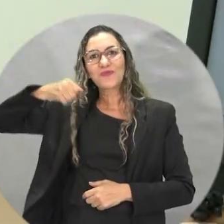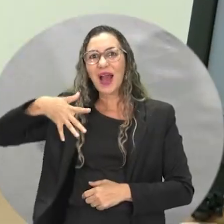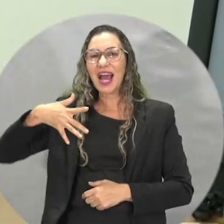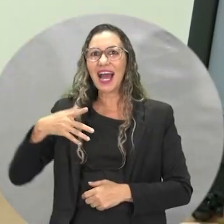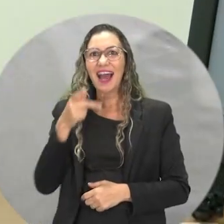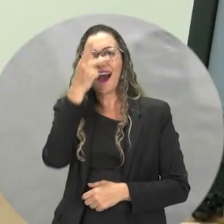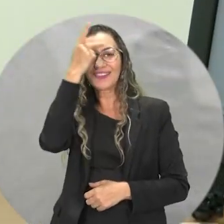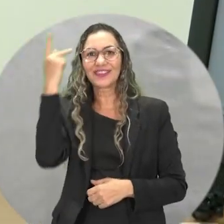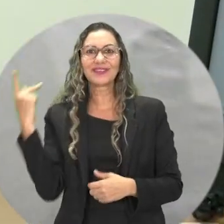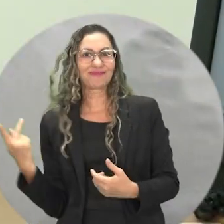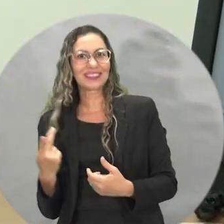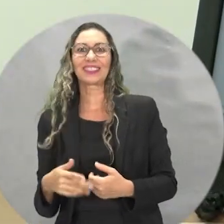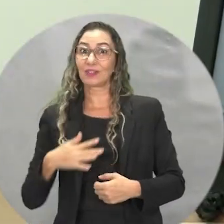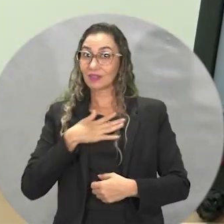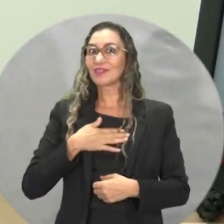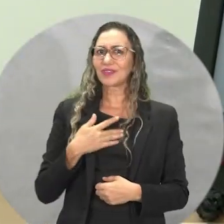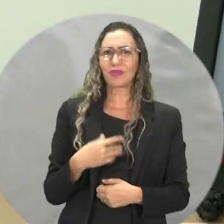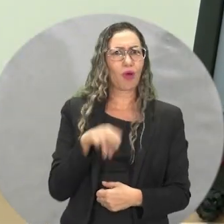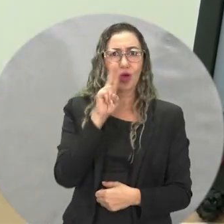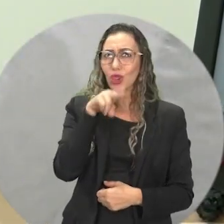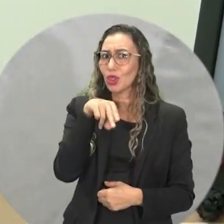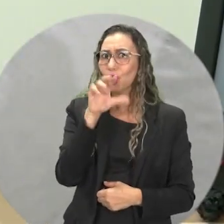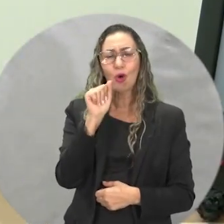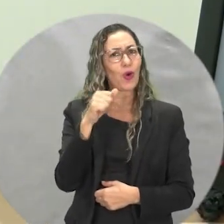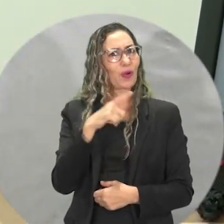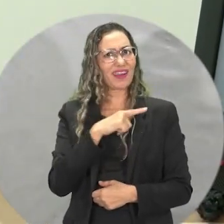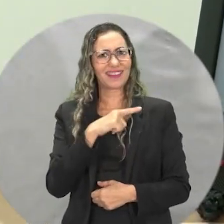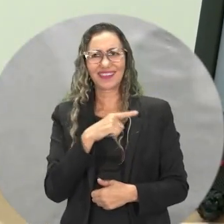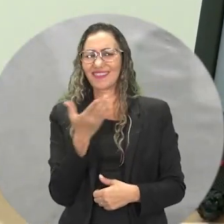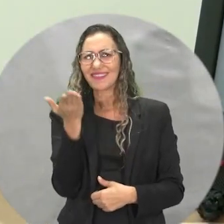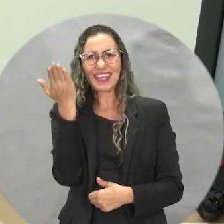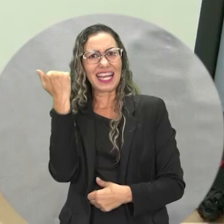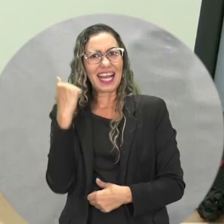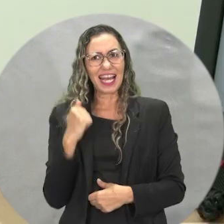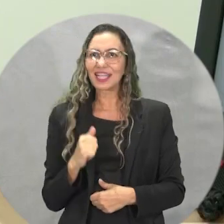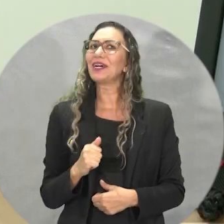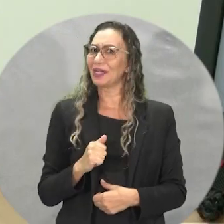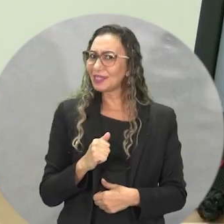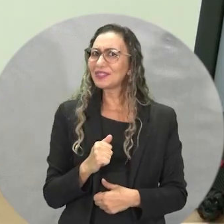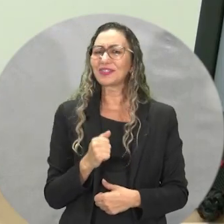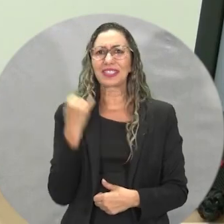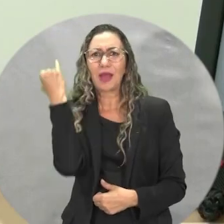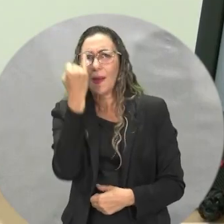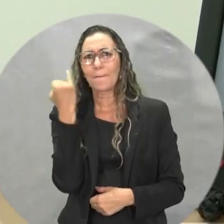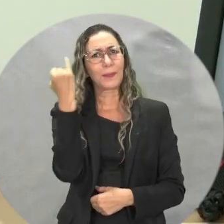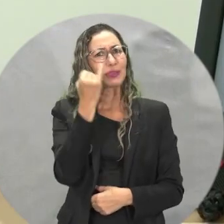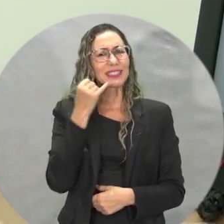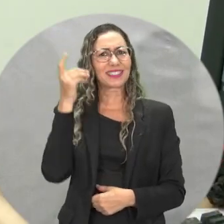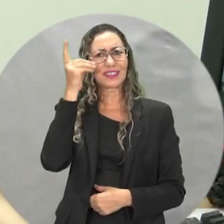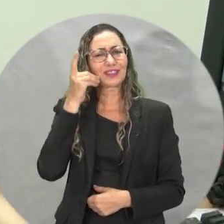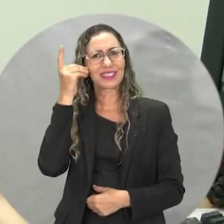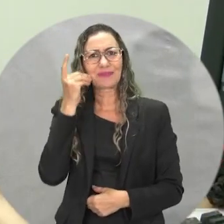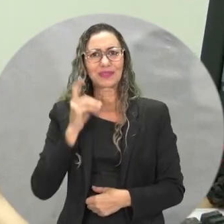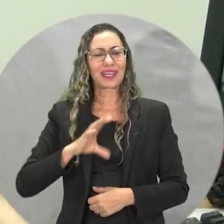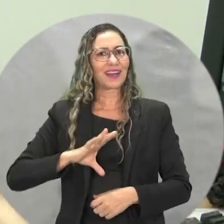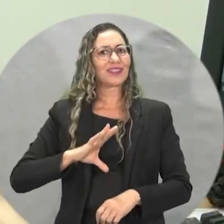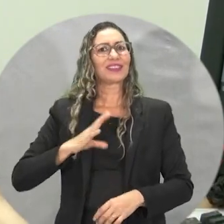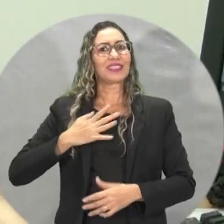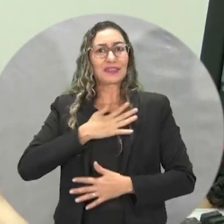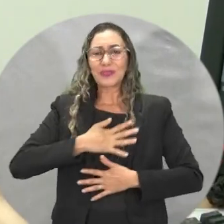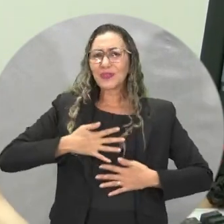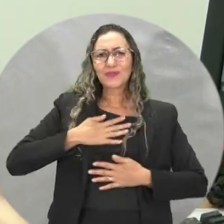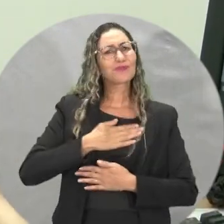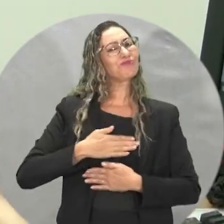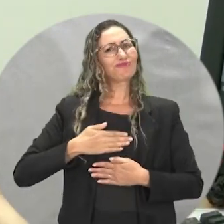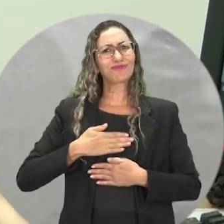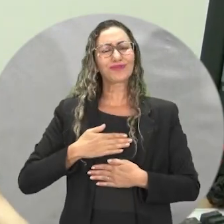coisa que a casa nunca fez e que a TV nunca fez. Então é um material muito interessante, os deputados gostaram muito. Então isso é uma tônica